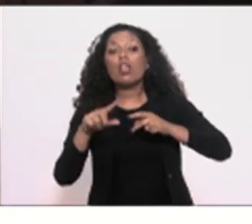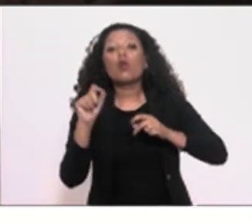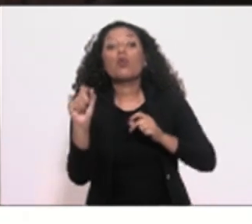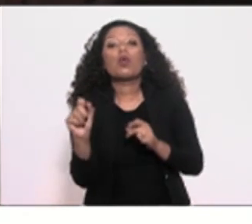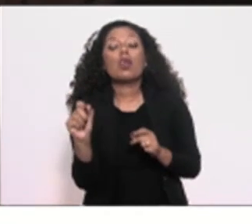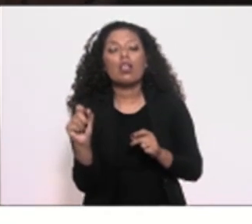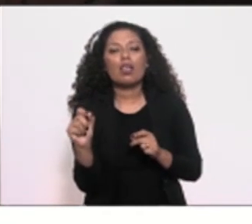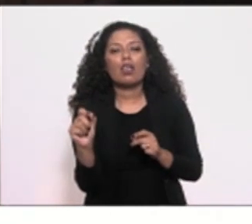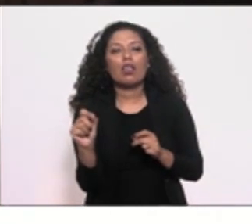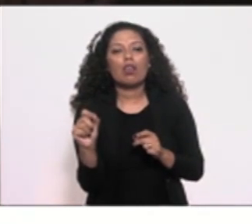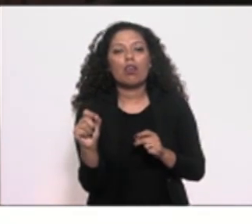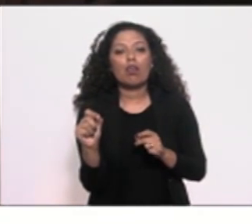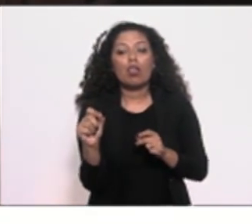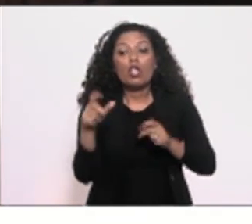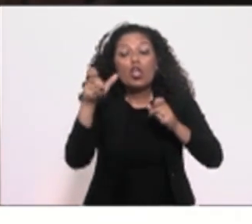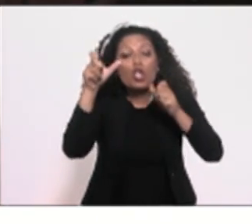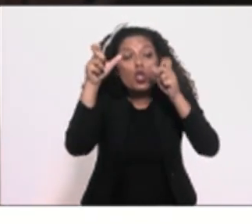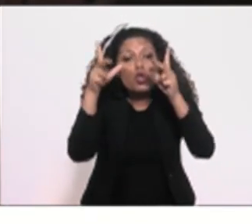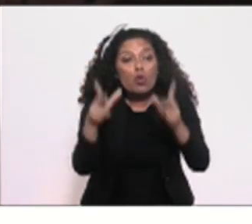viés de crime,